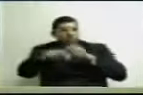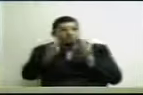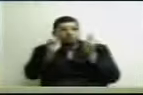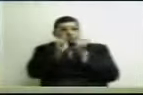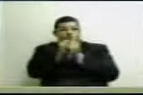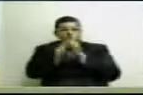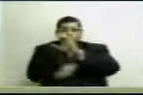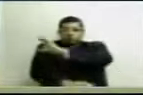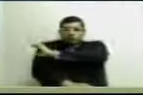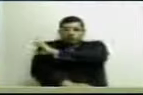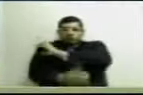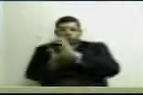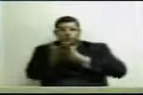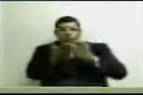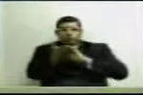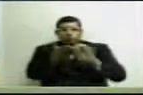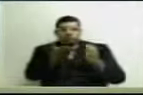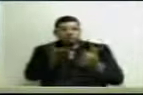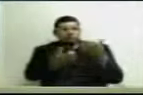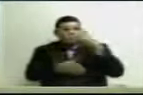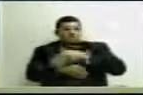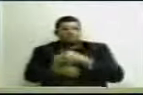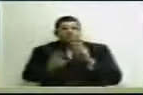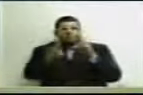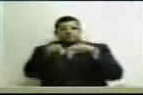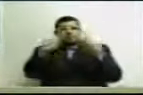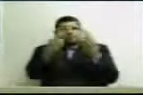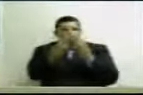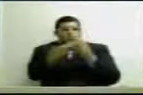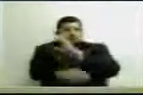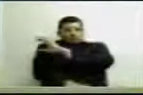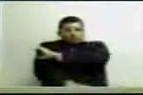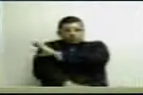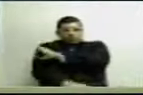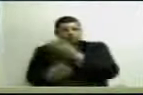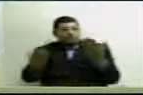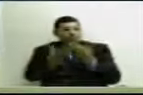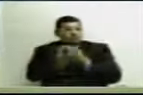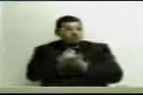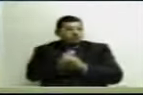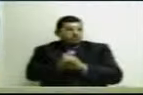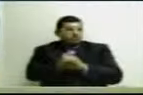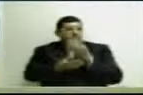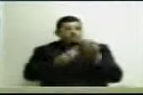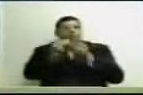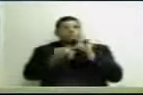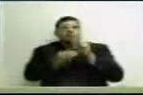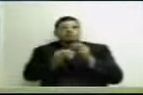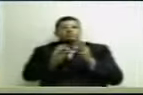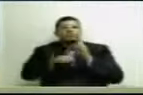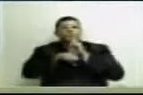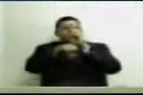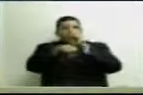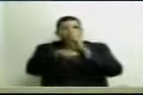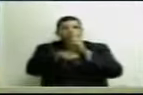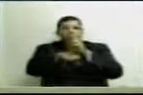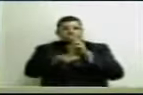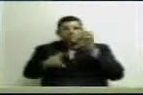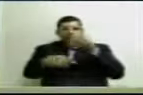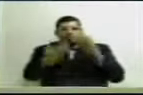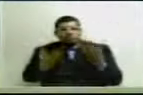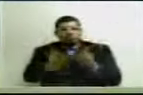reunimos a comissão com a Secretaria da Fazenda, reunimos a comissão com o representante dos